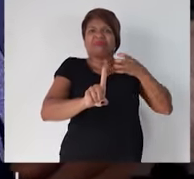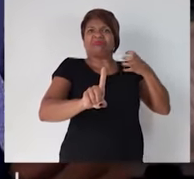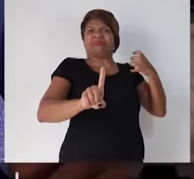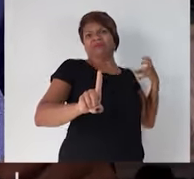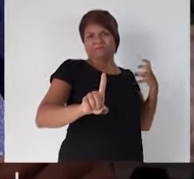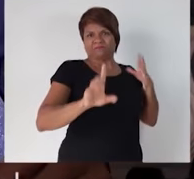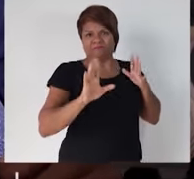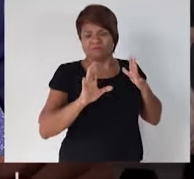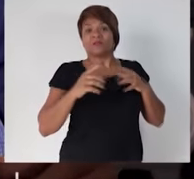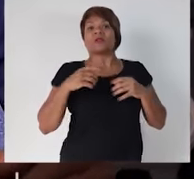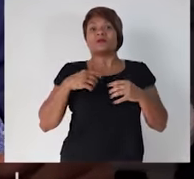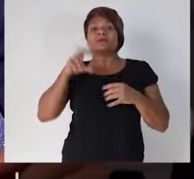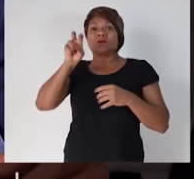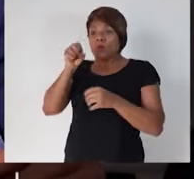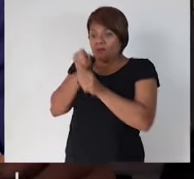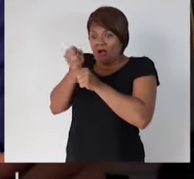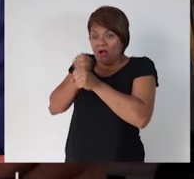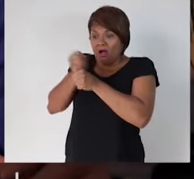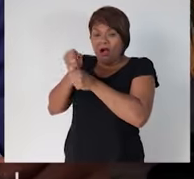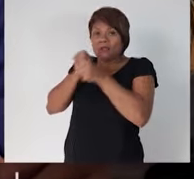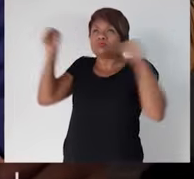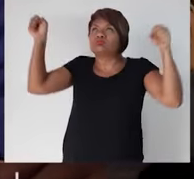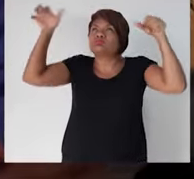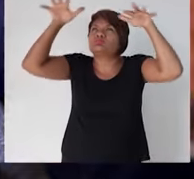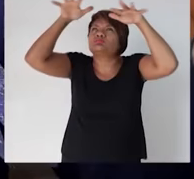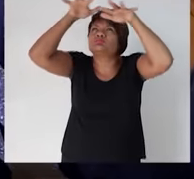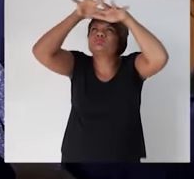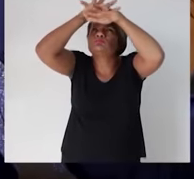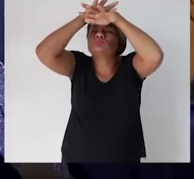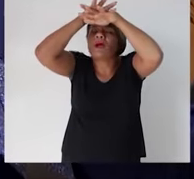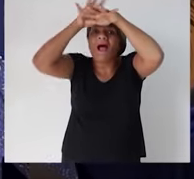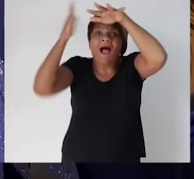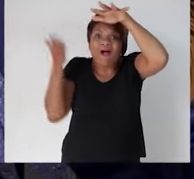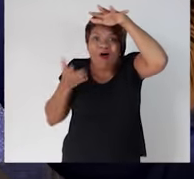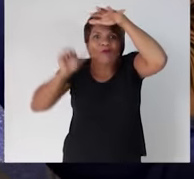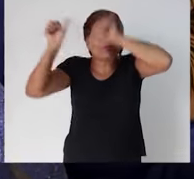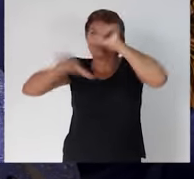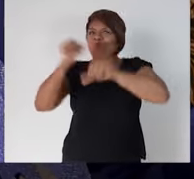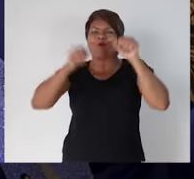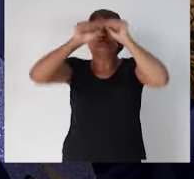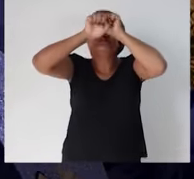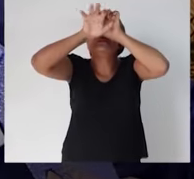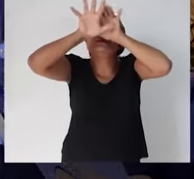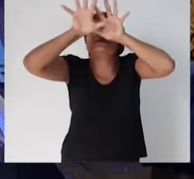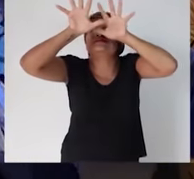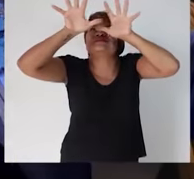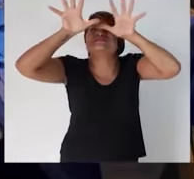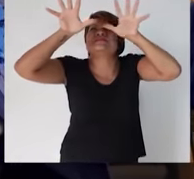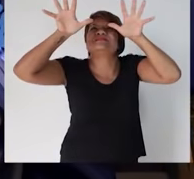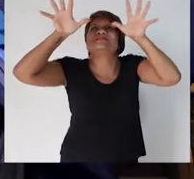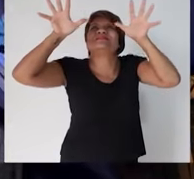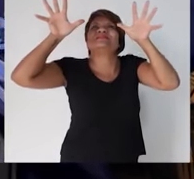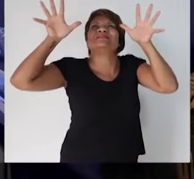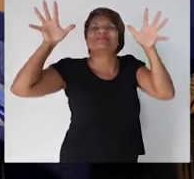viveu 50 anos com o tempo fechado. Mas agora o céu já começou a abrir.